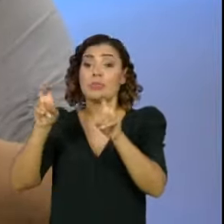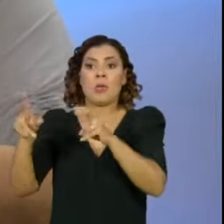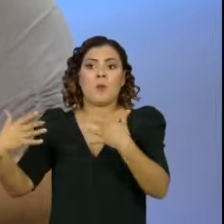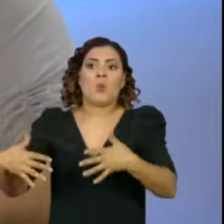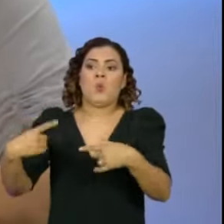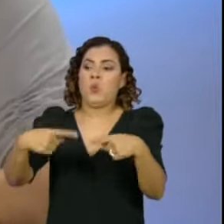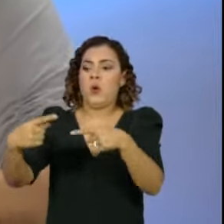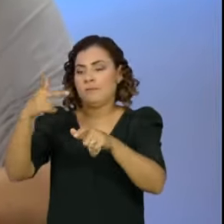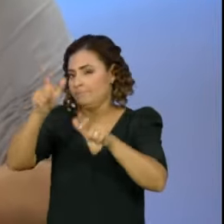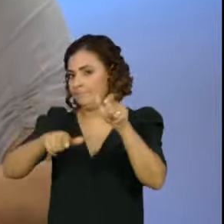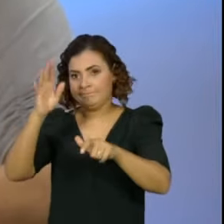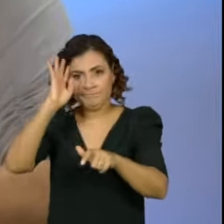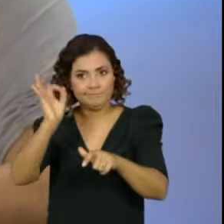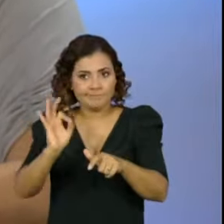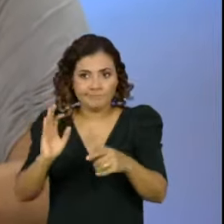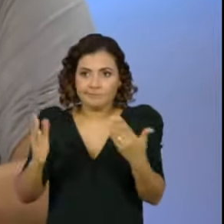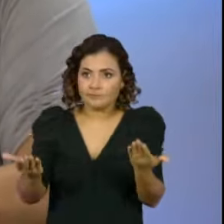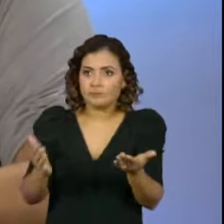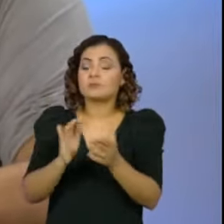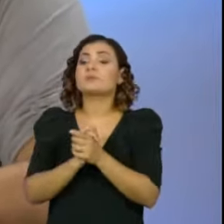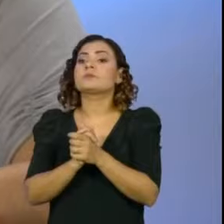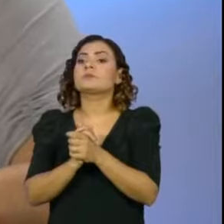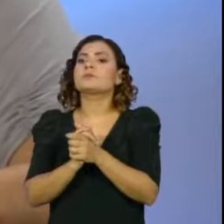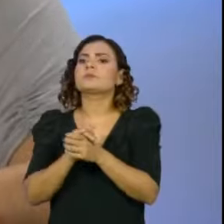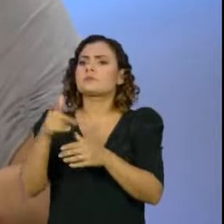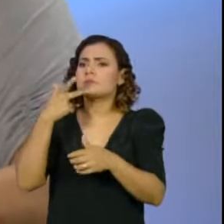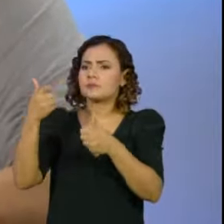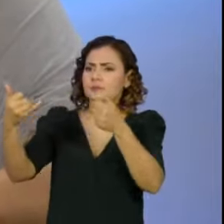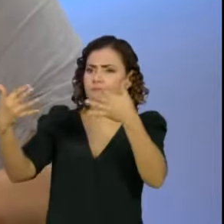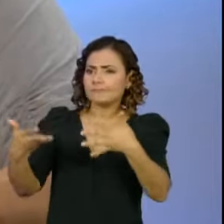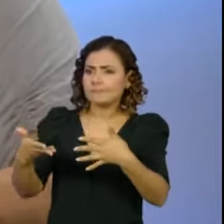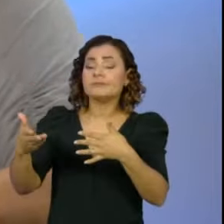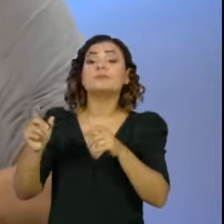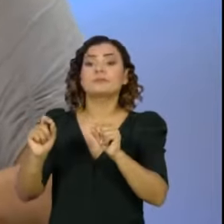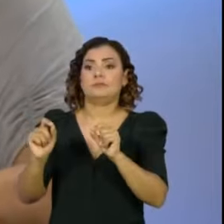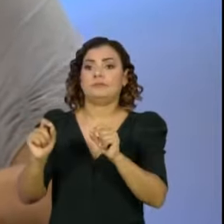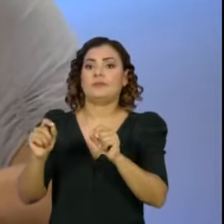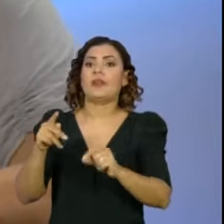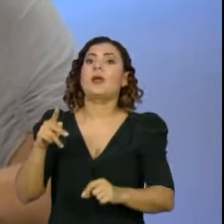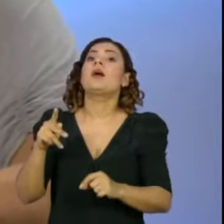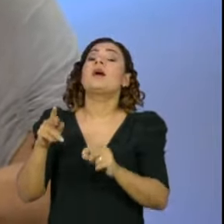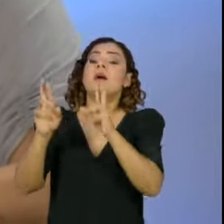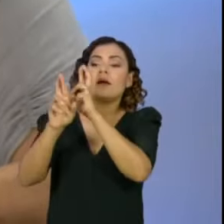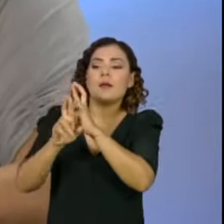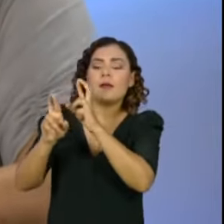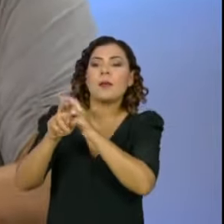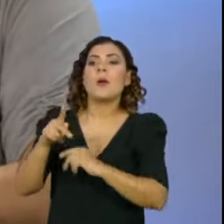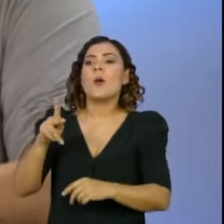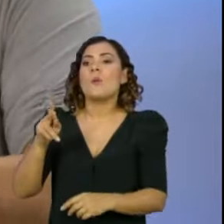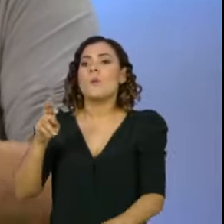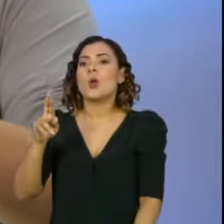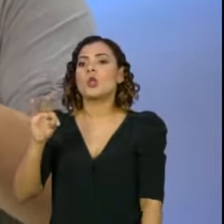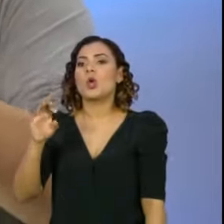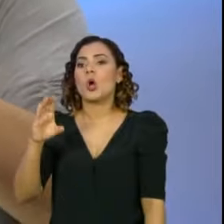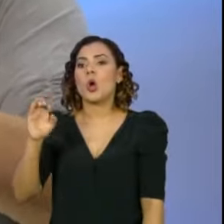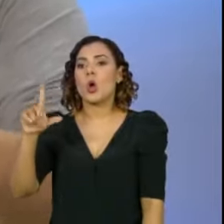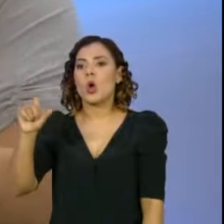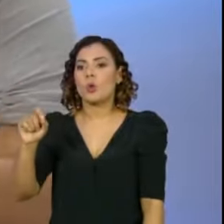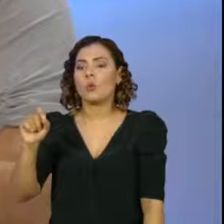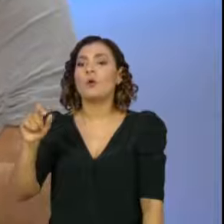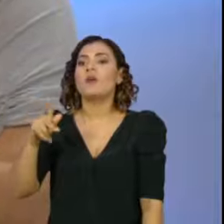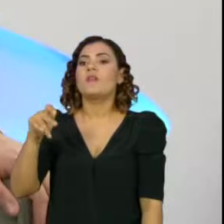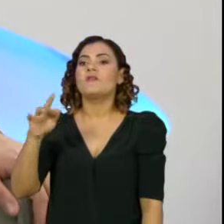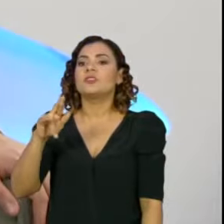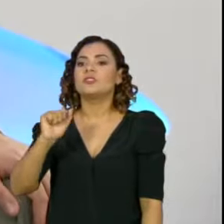e várias pessoas não entendem muito bem do que se trata, mas o senhor tem usado a expressão do protocolo fiscal, que são os gatilhos para